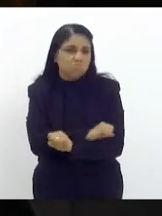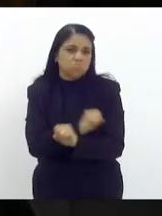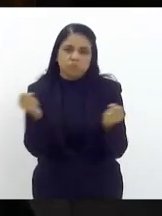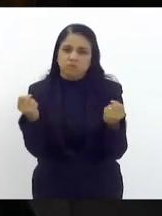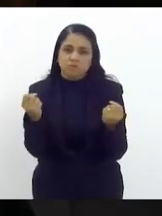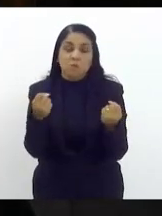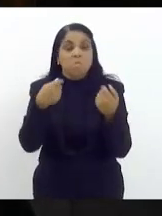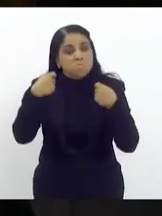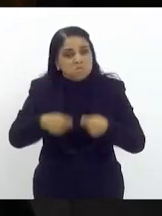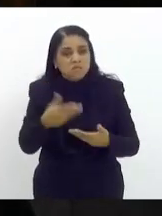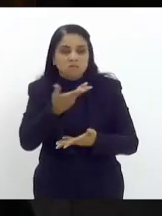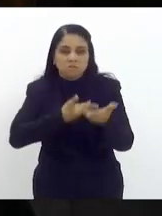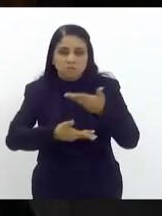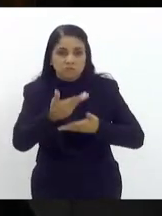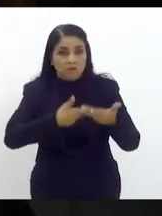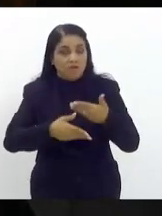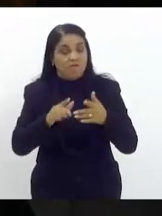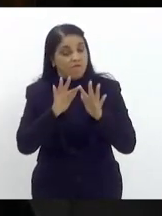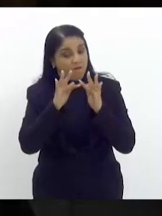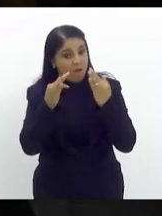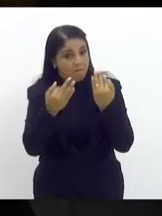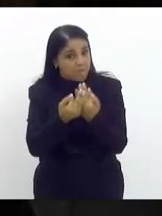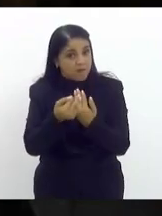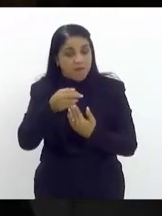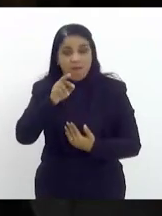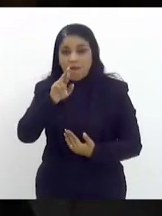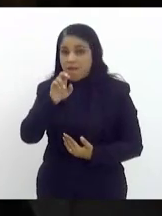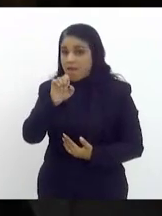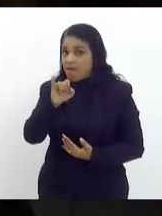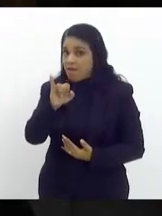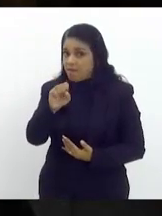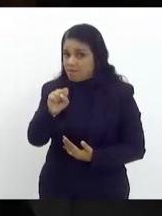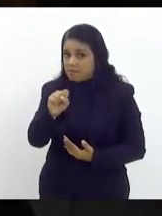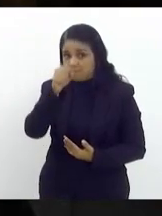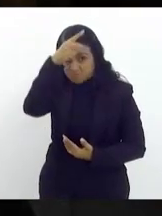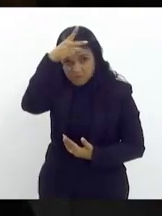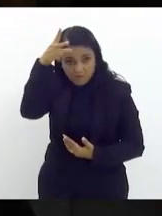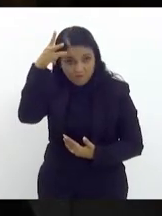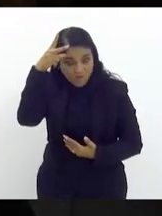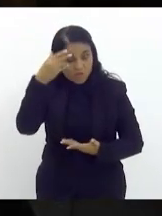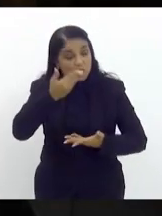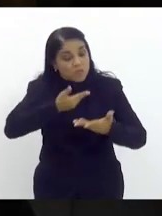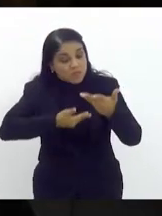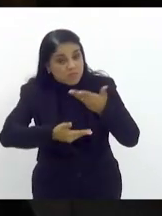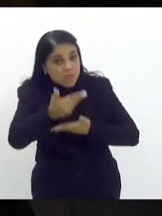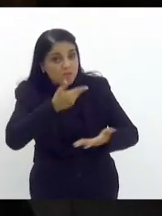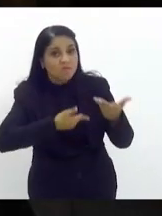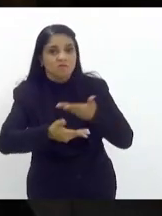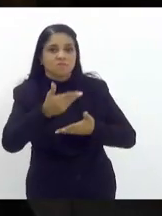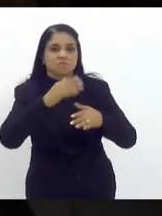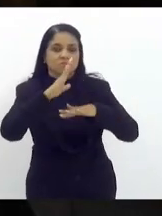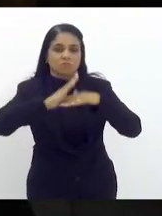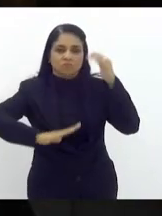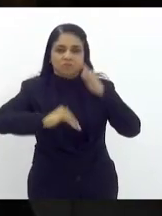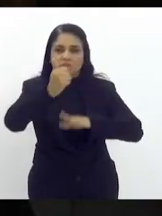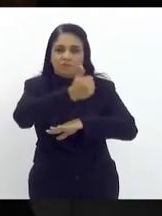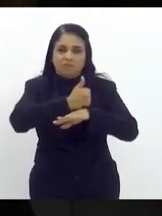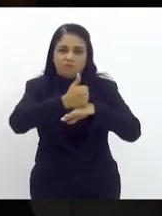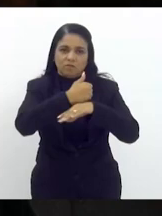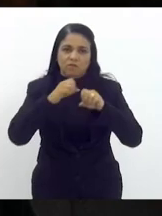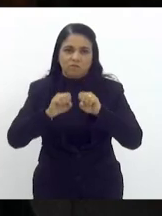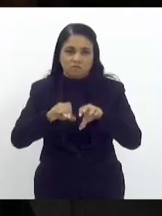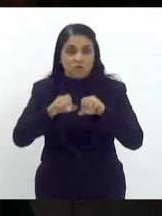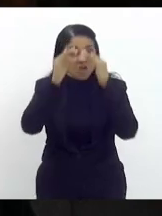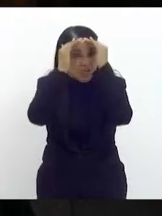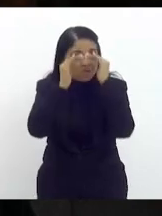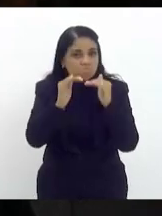negociar família Reis prefeito negocie com os profissionais de educação respeite